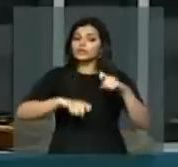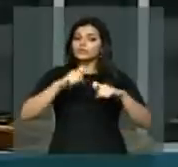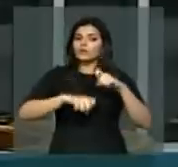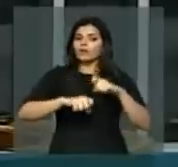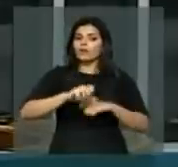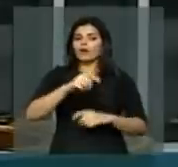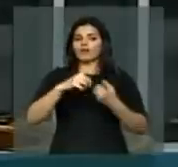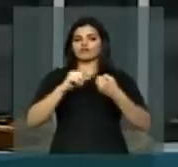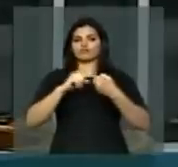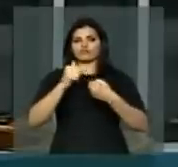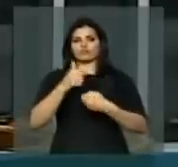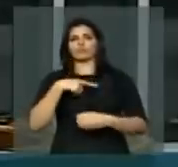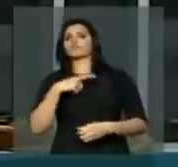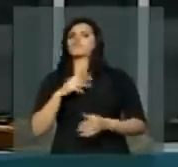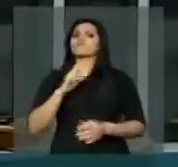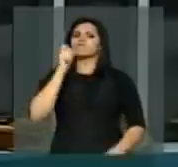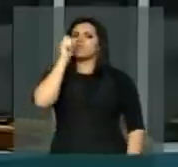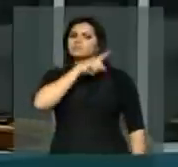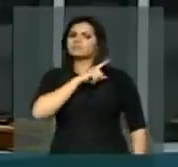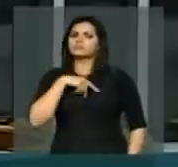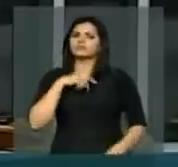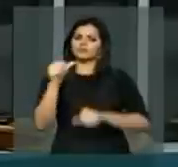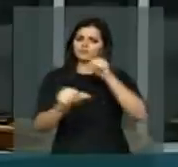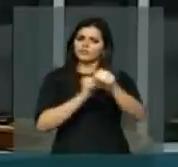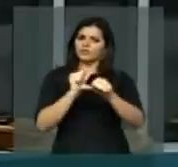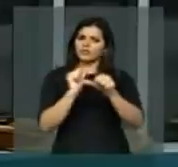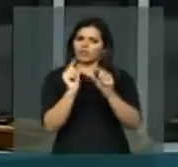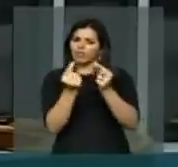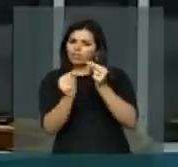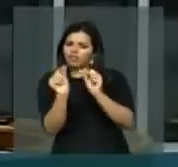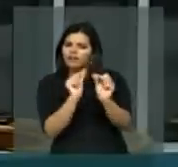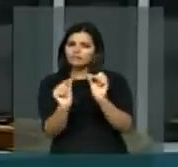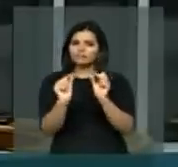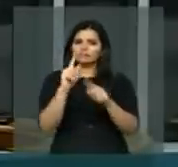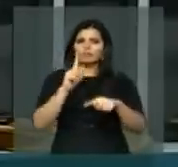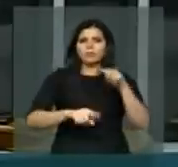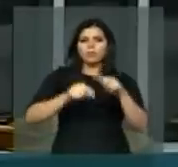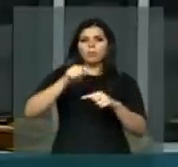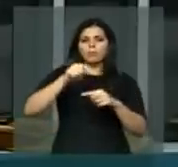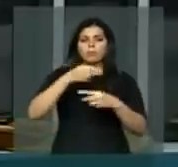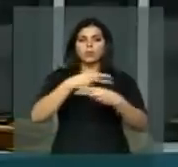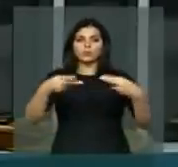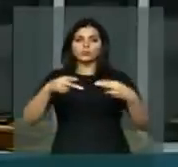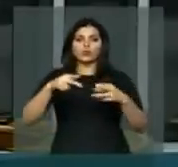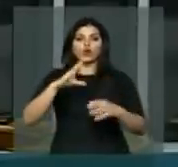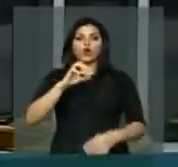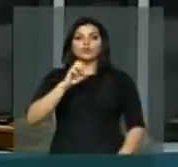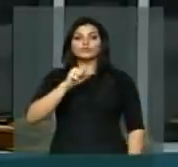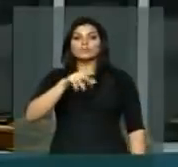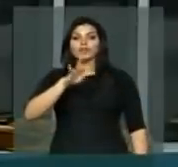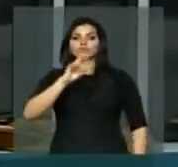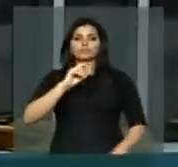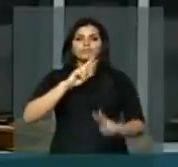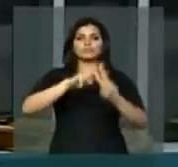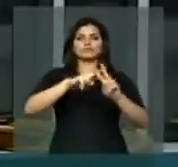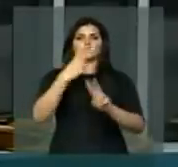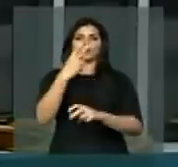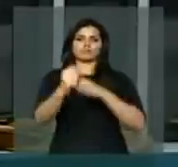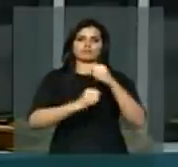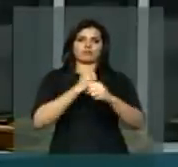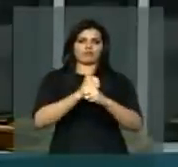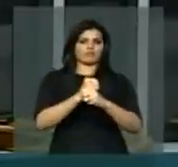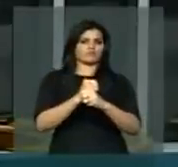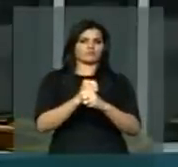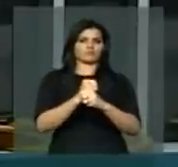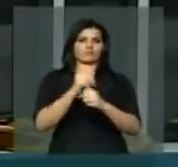falsificar, corromper, adulterar ou alterar produto cosmético, prisão de dois anos